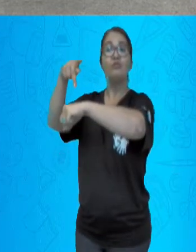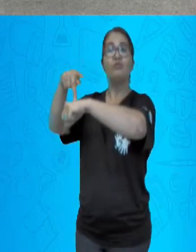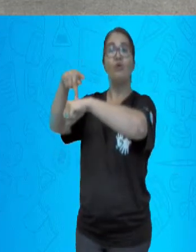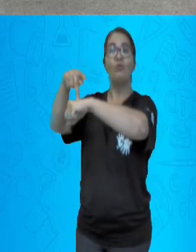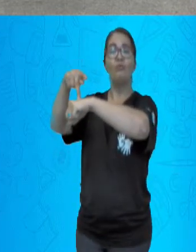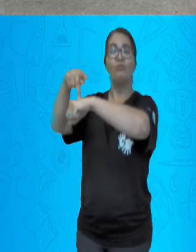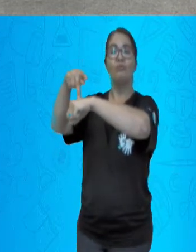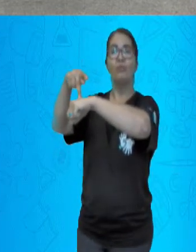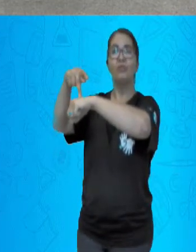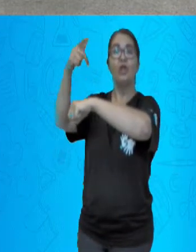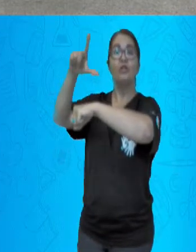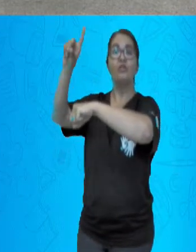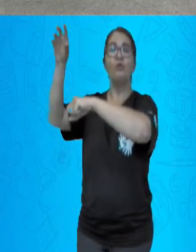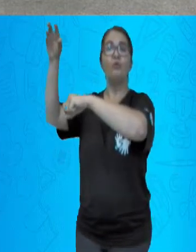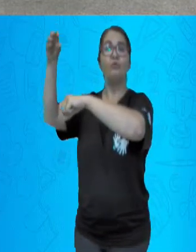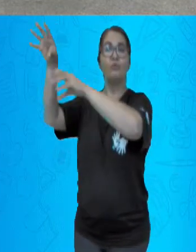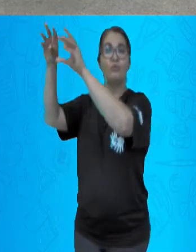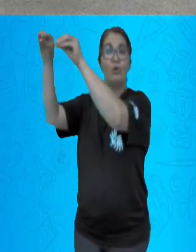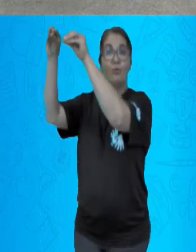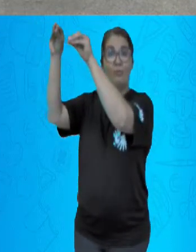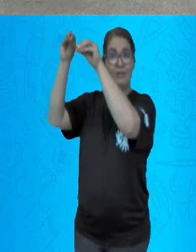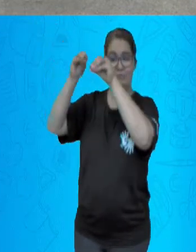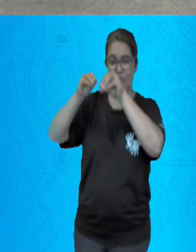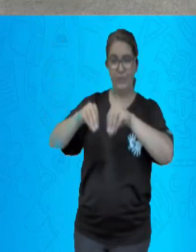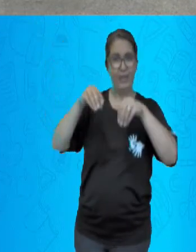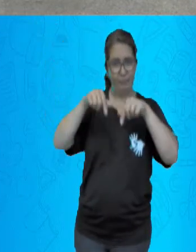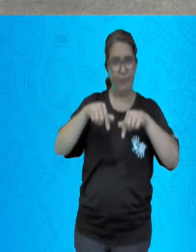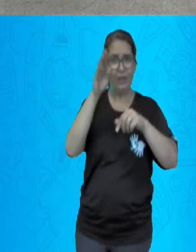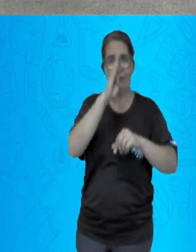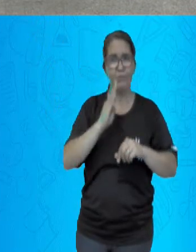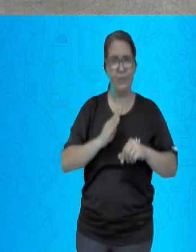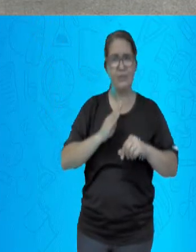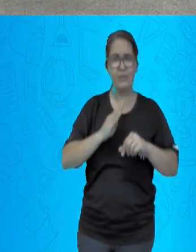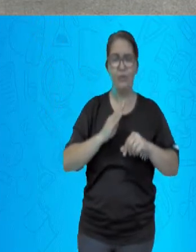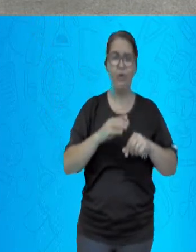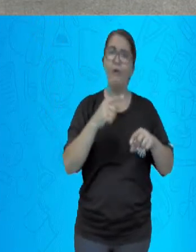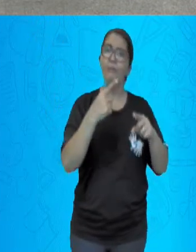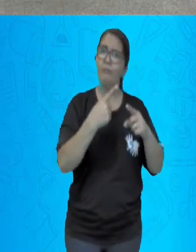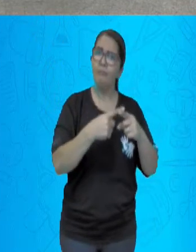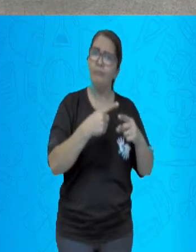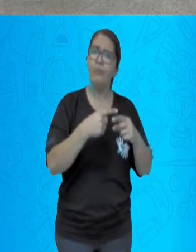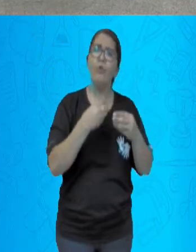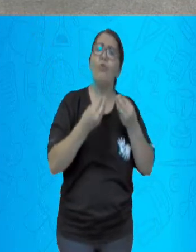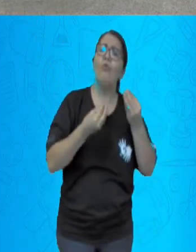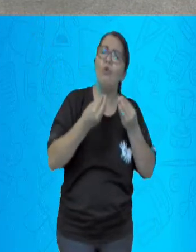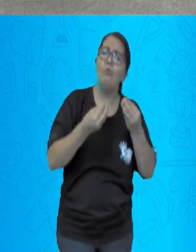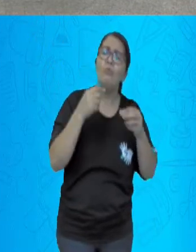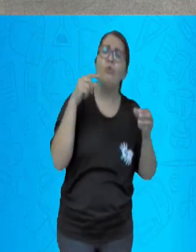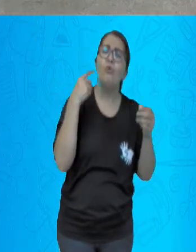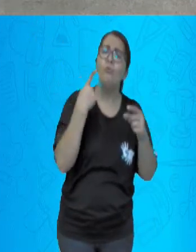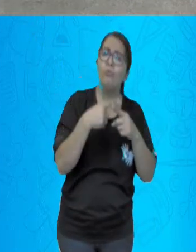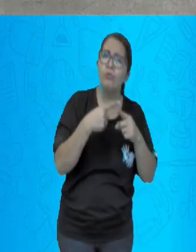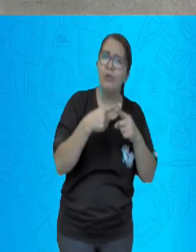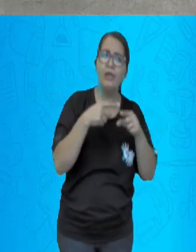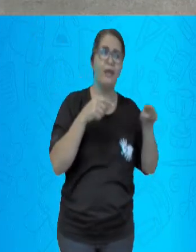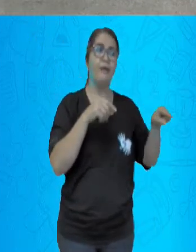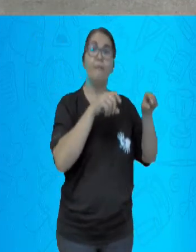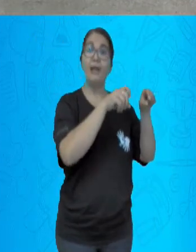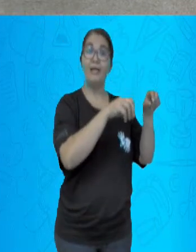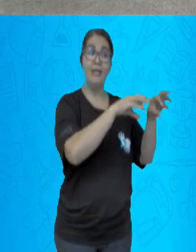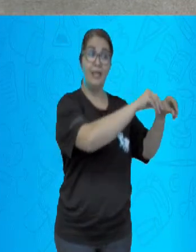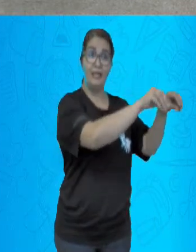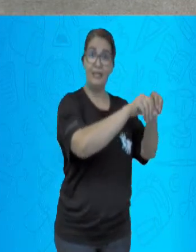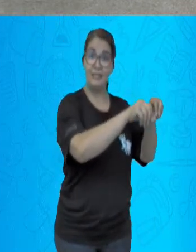qualificada para o trabalho nas lavouras de café. Agem vista gradualmente a mão de obra escrava, que era